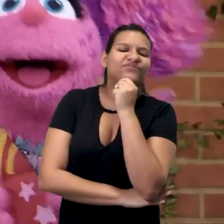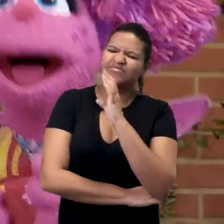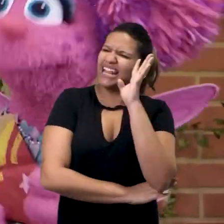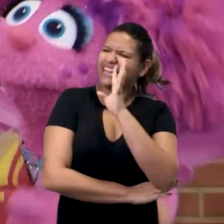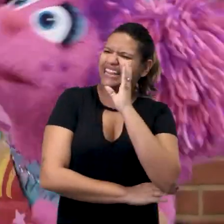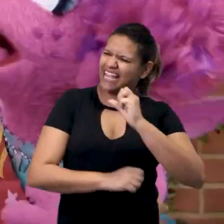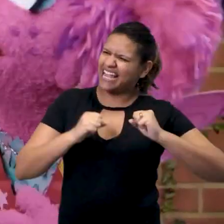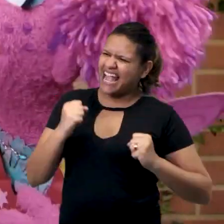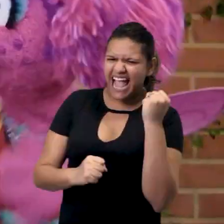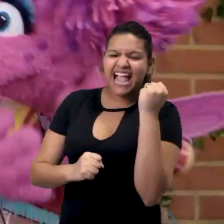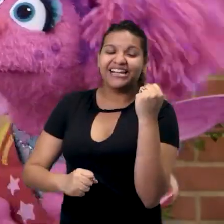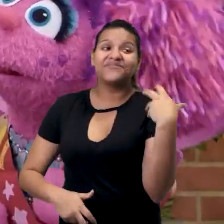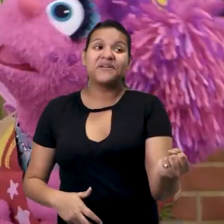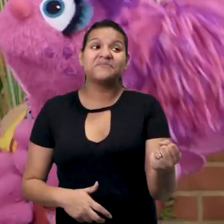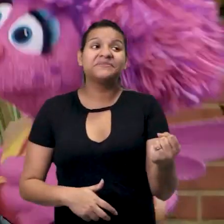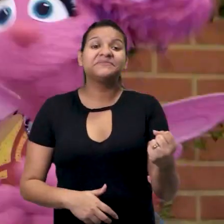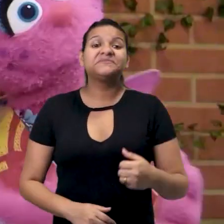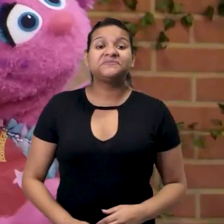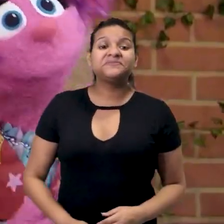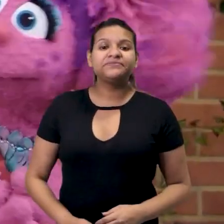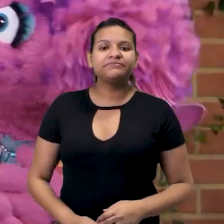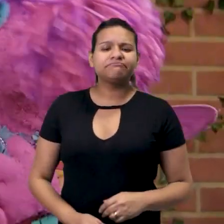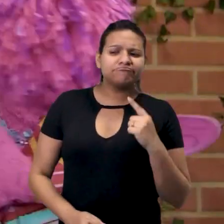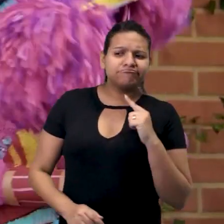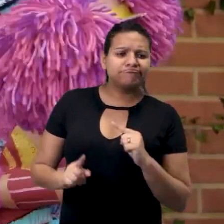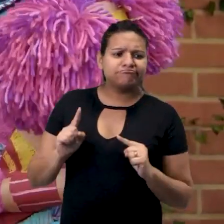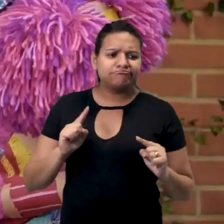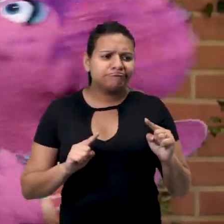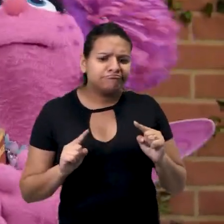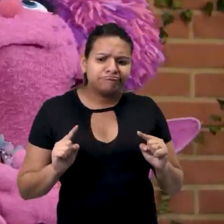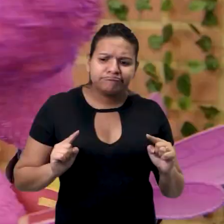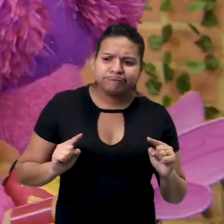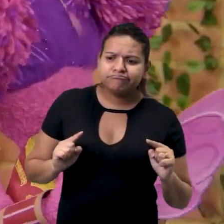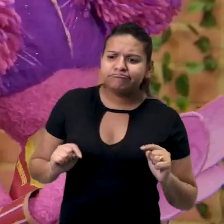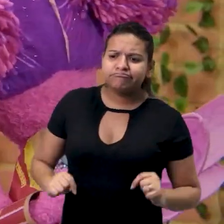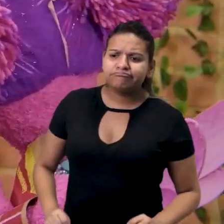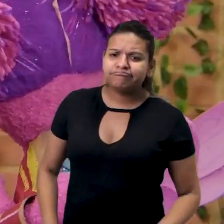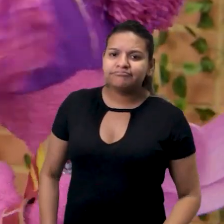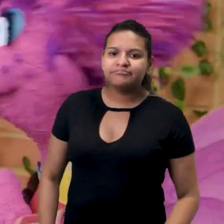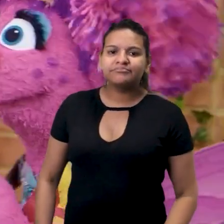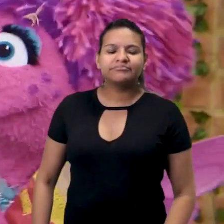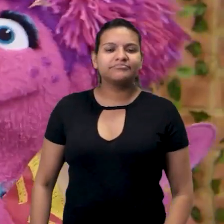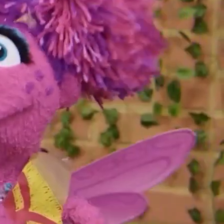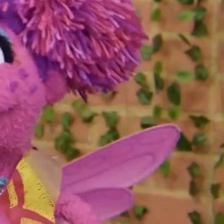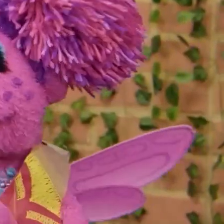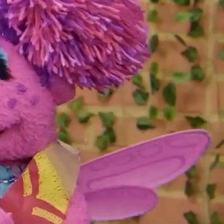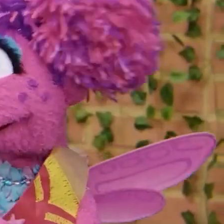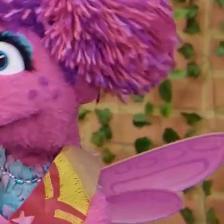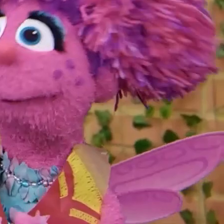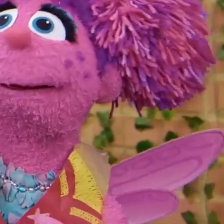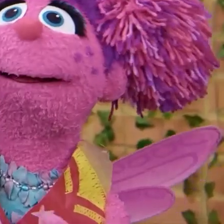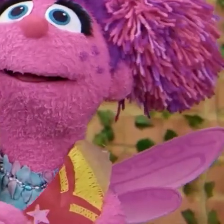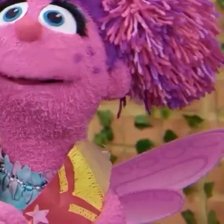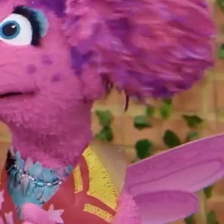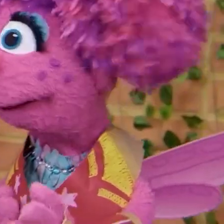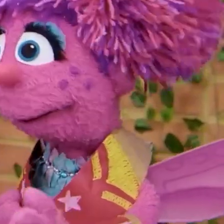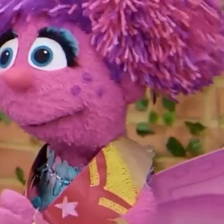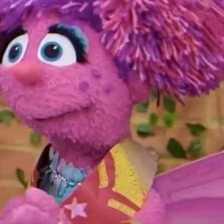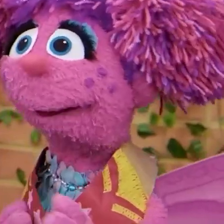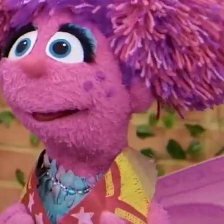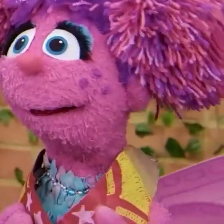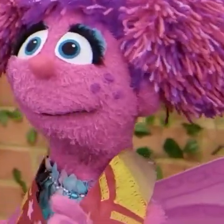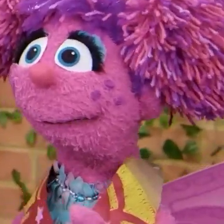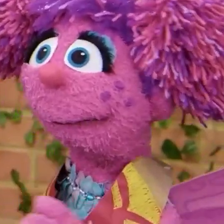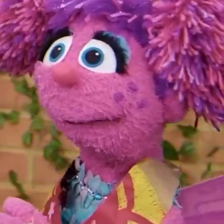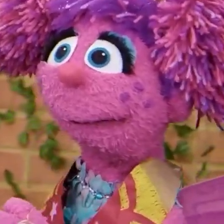que acham. Ah, legal! Vamos lá! Hebe, Bel e Lola olham em várias direções. Folhas de árvore passam por elas. Ah!